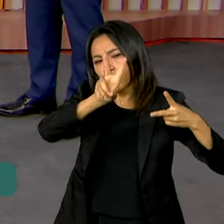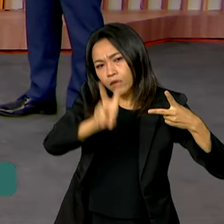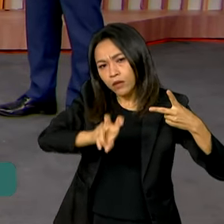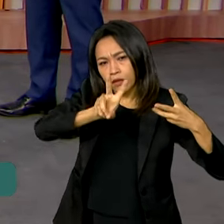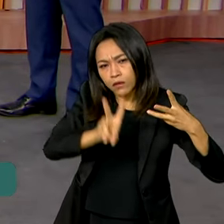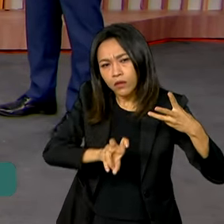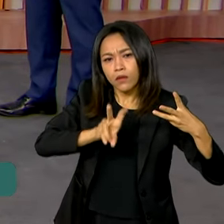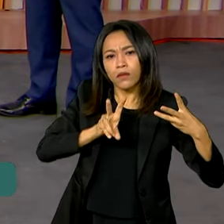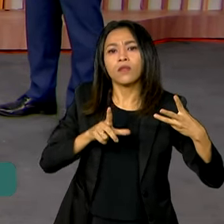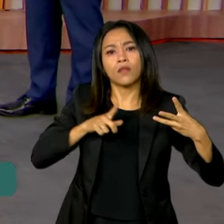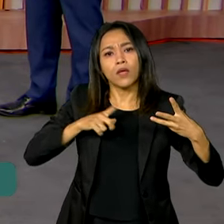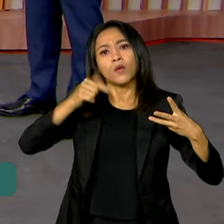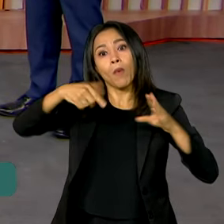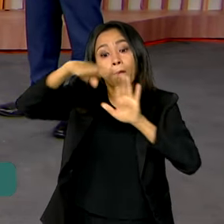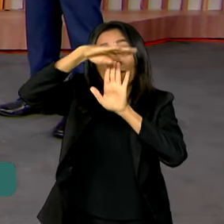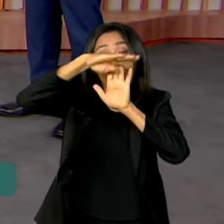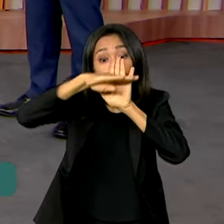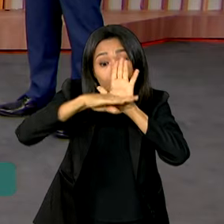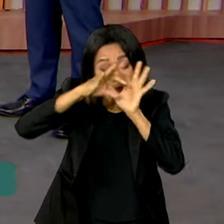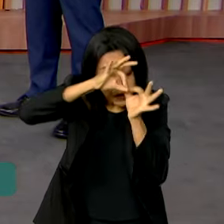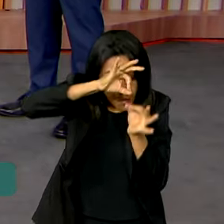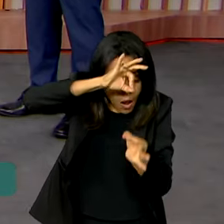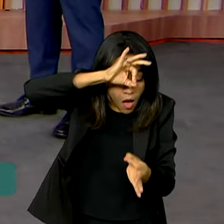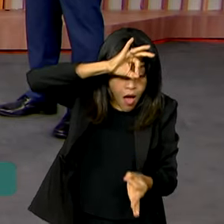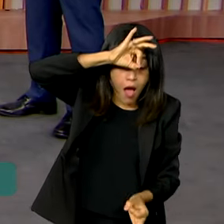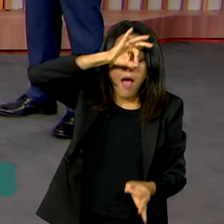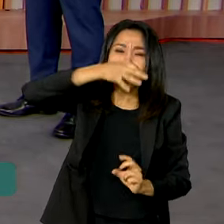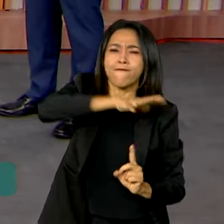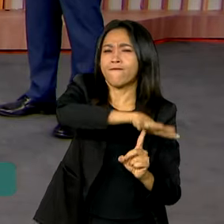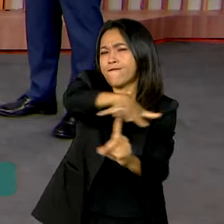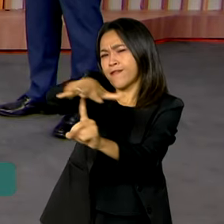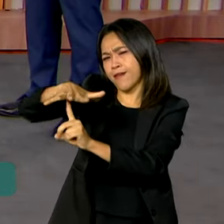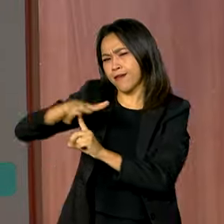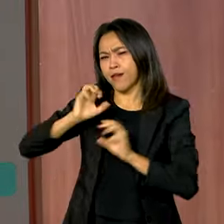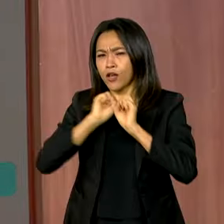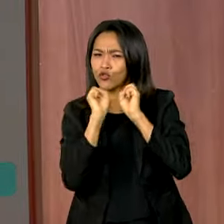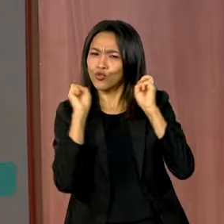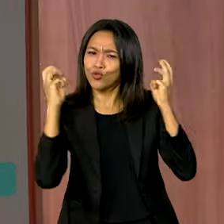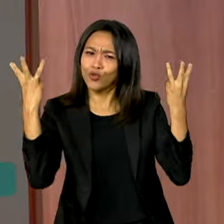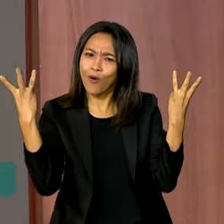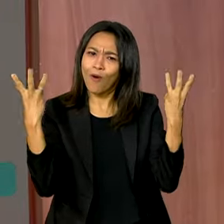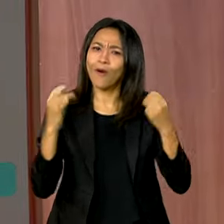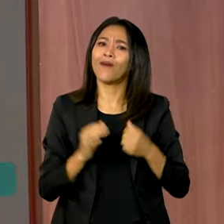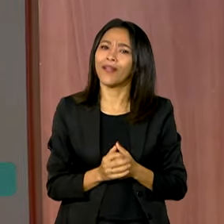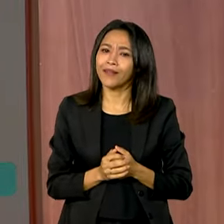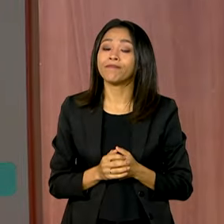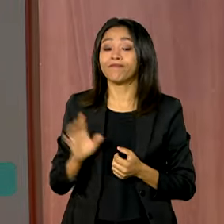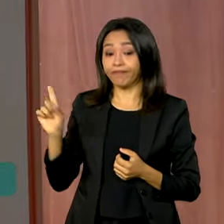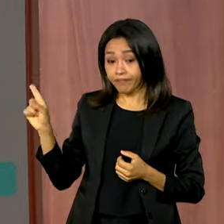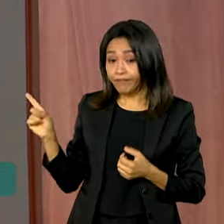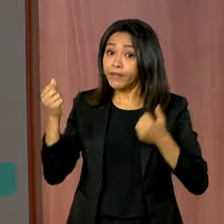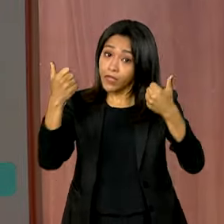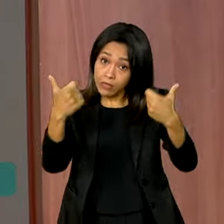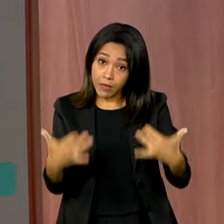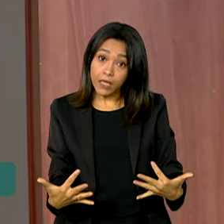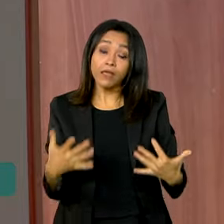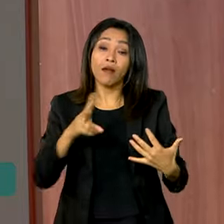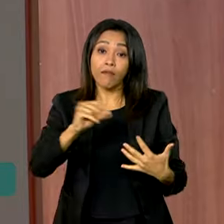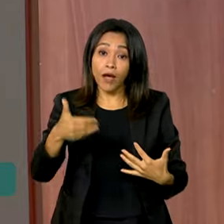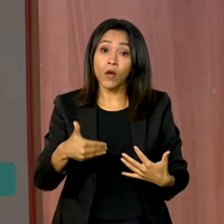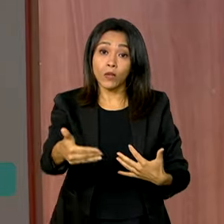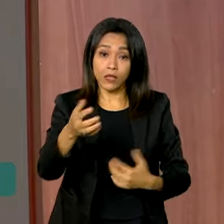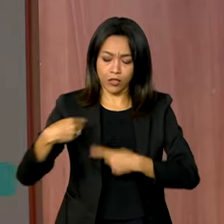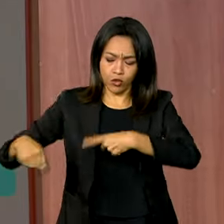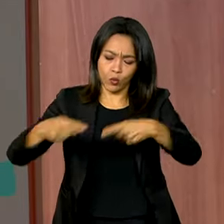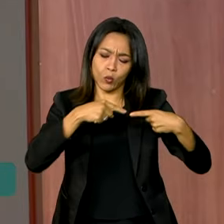debates, tem uma programação imensa, né, ministro? Feiras, shows? Conta um pouquinho para a gente. Então, vai acontecer esses debates que eu falei,